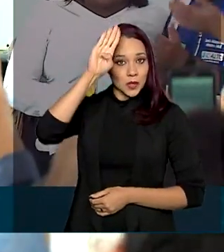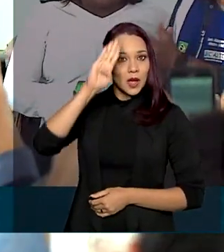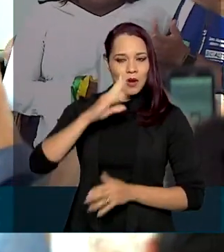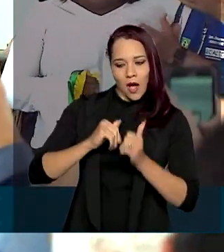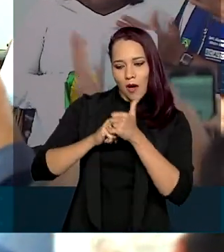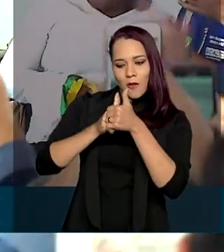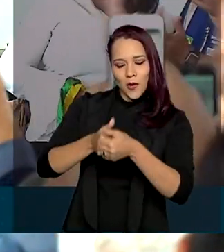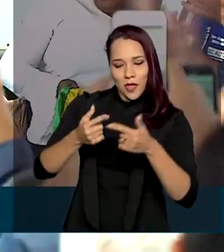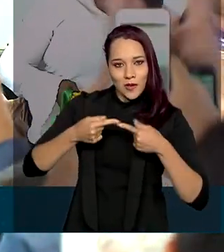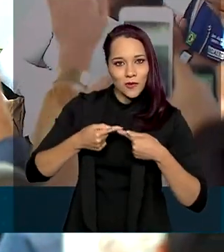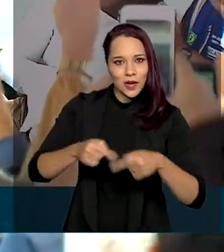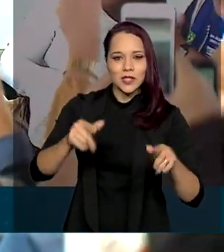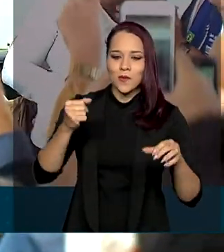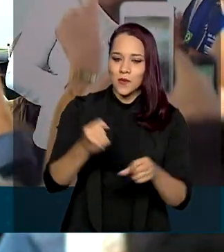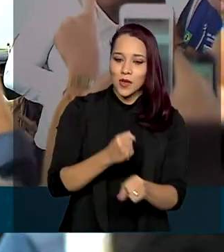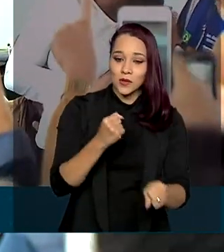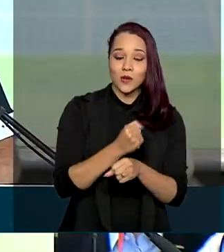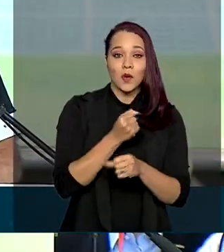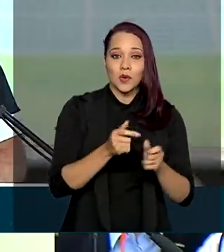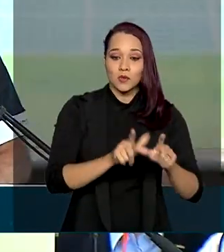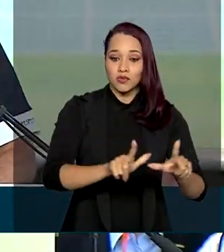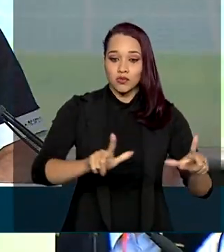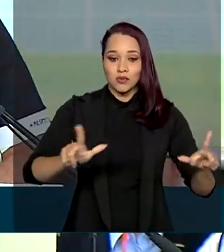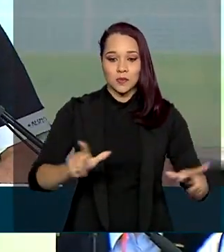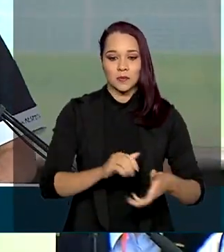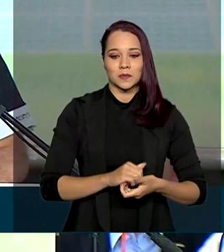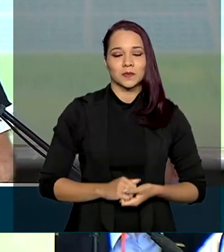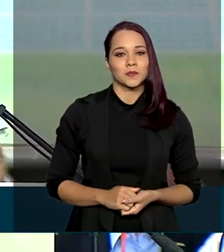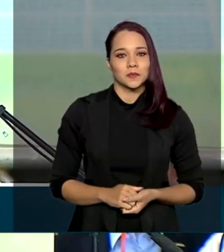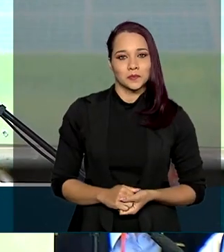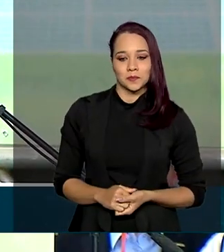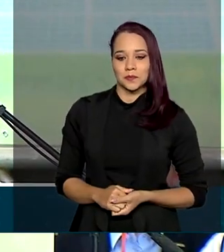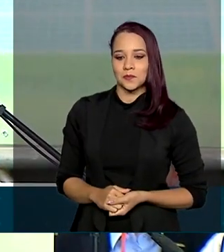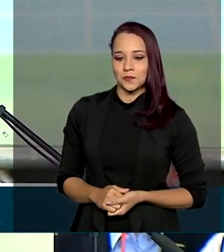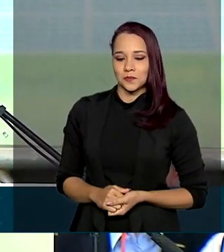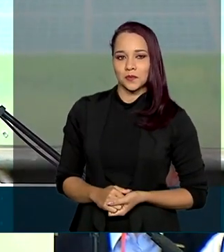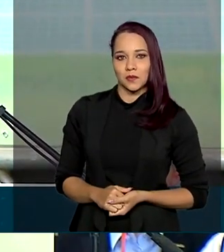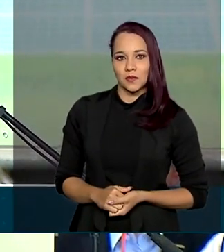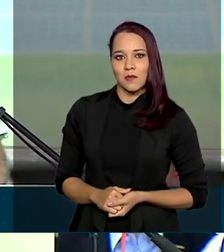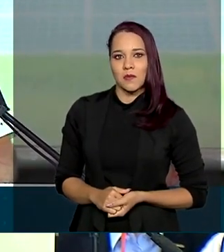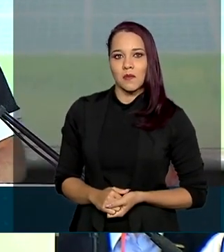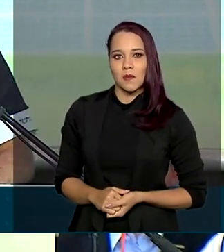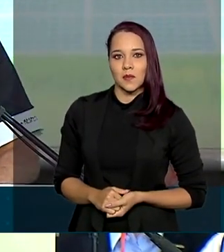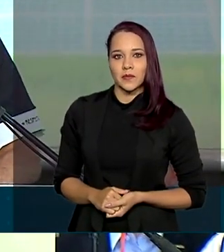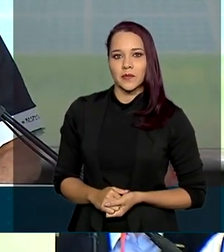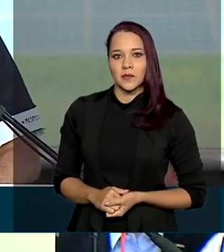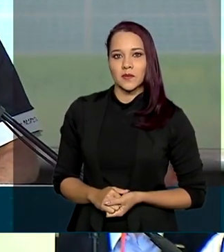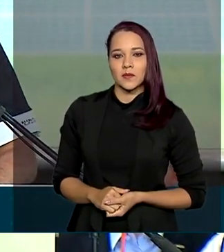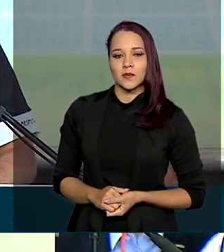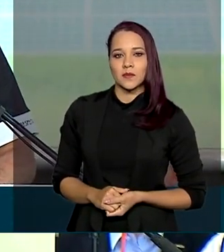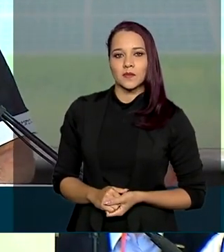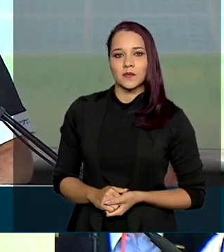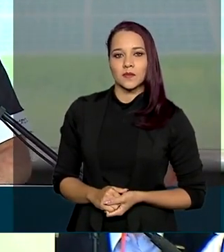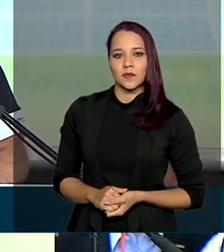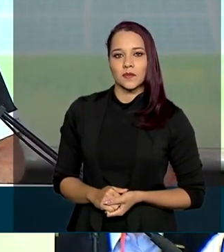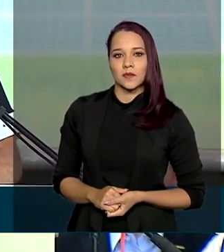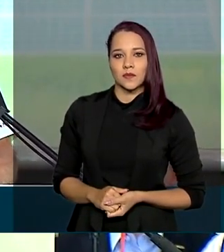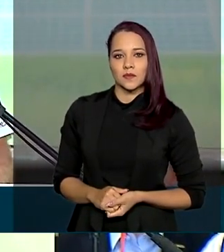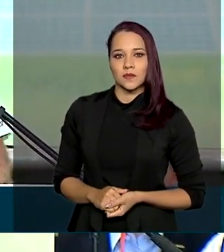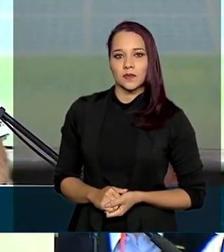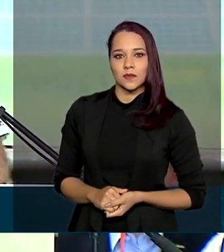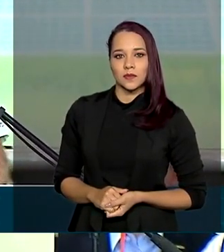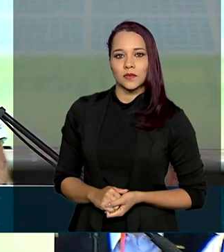inauguração e as obras de expansão. O nosso governo é um governo de respeitar contratos, é de buscar